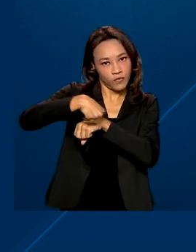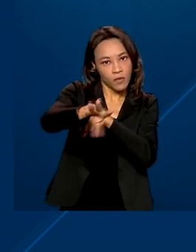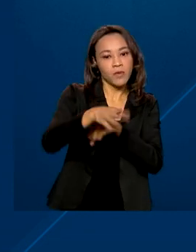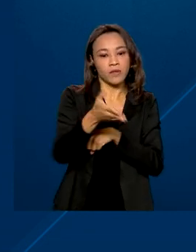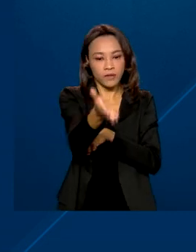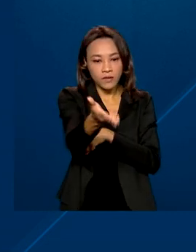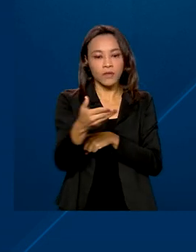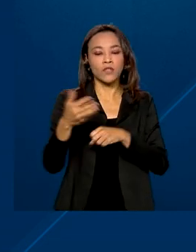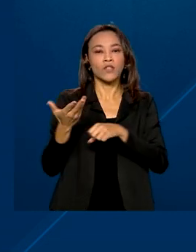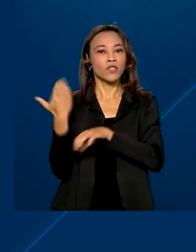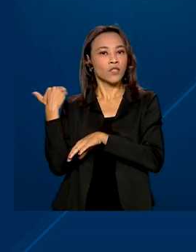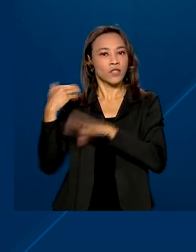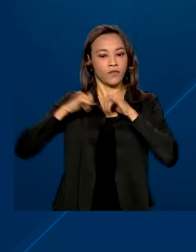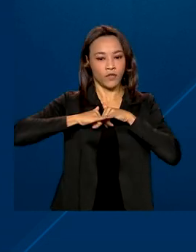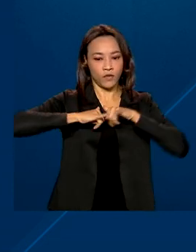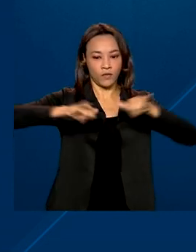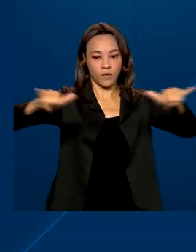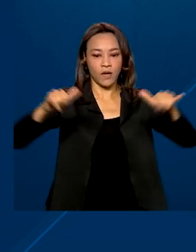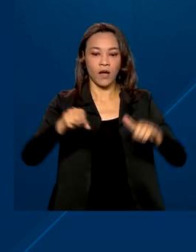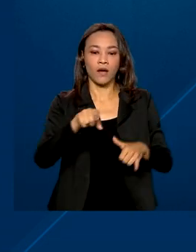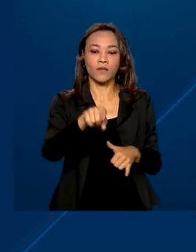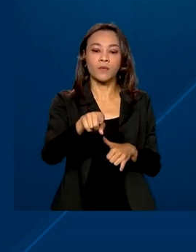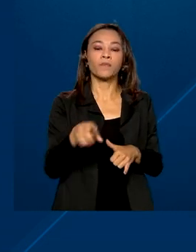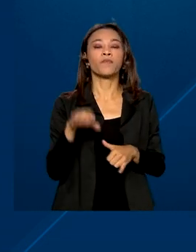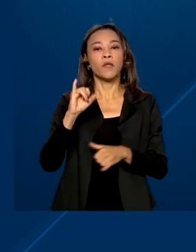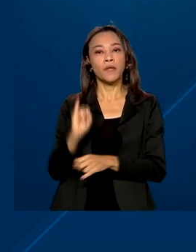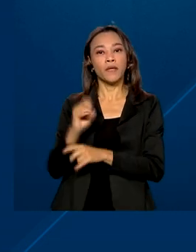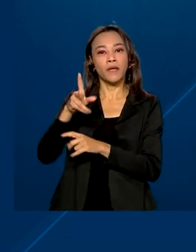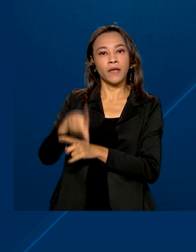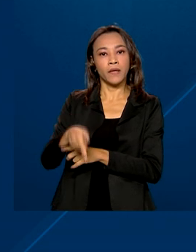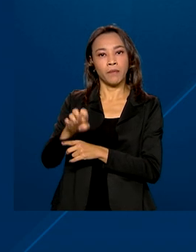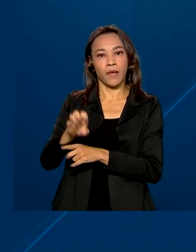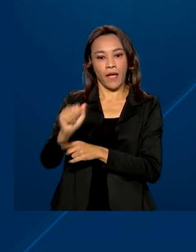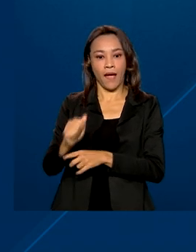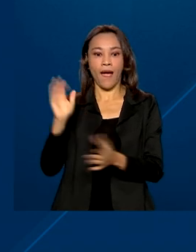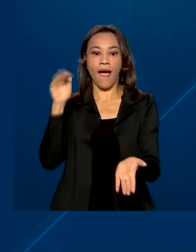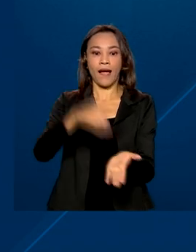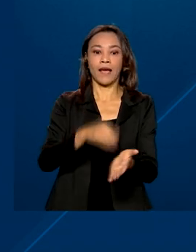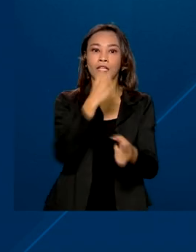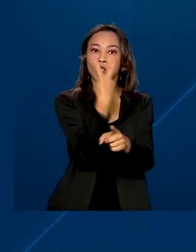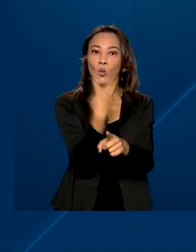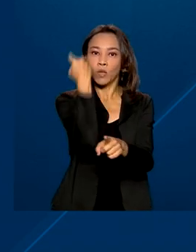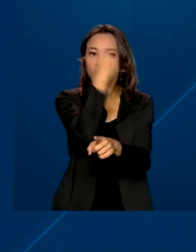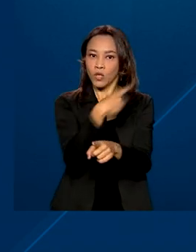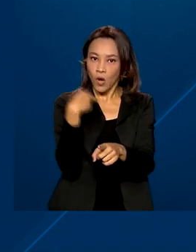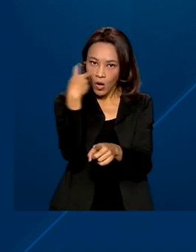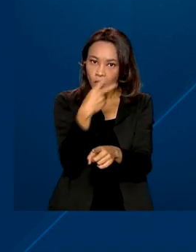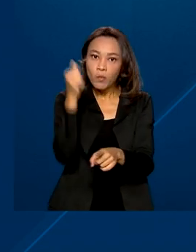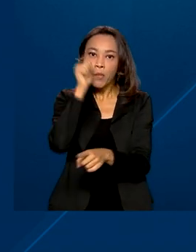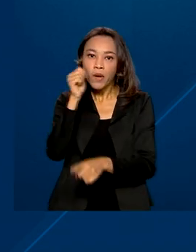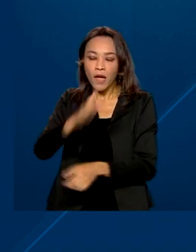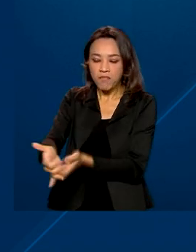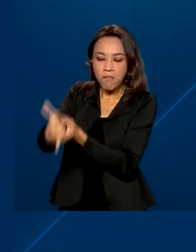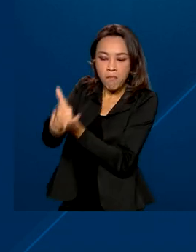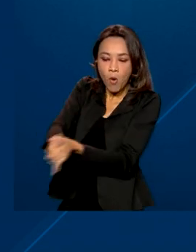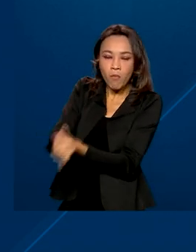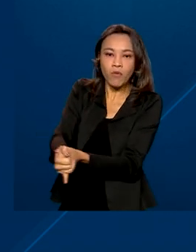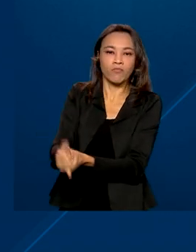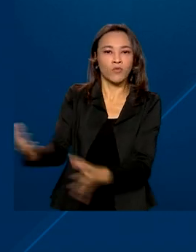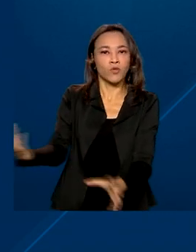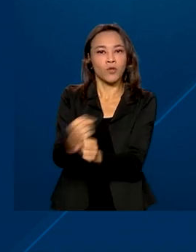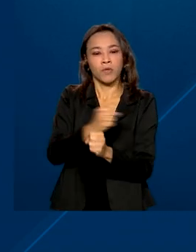Violência, divulgado pelo IPEA, a cada duas horas, uma mulher foi assassinada no Brasil, totalizando 4